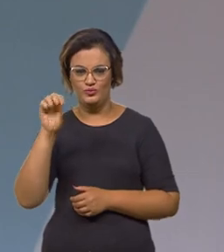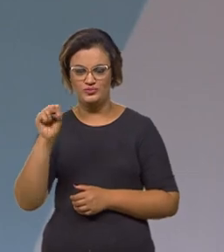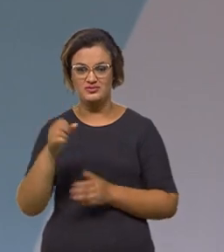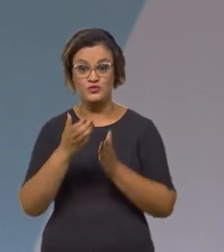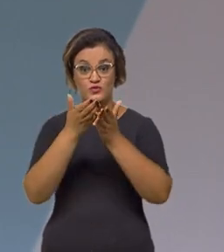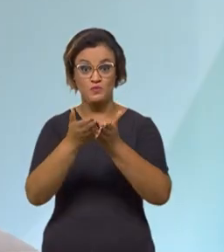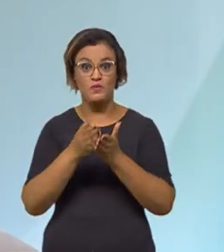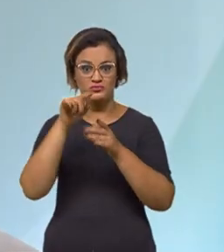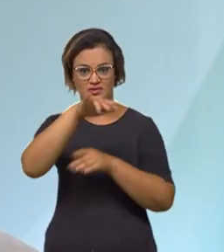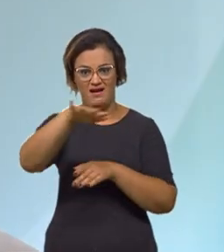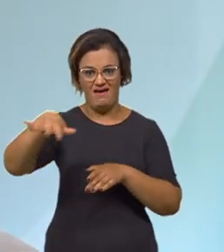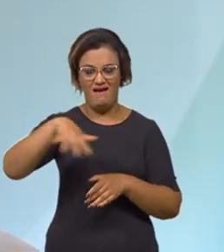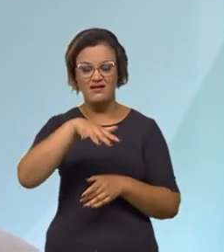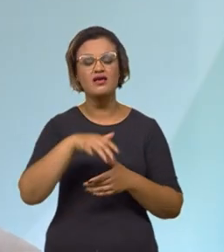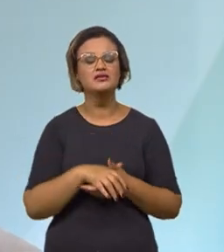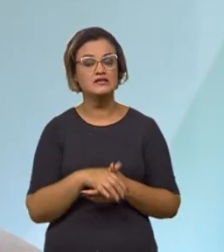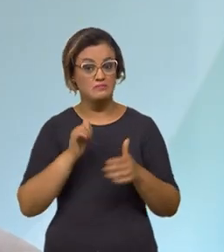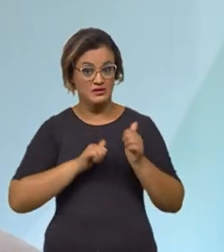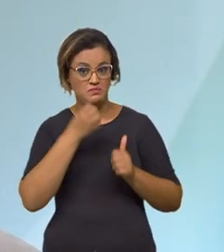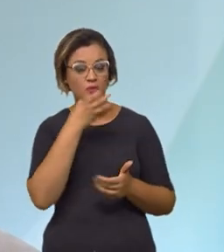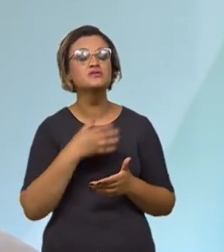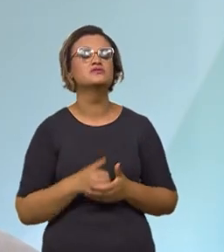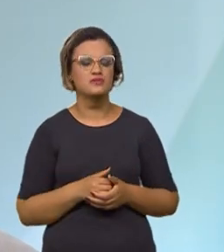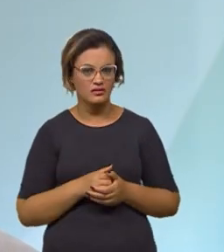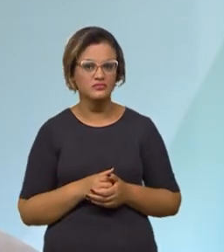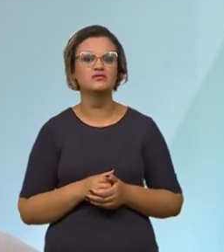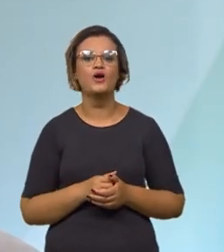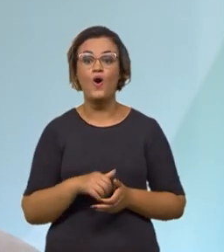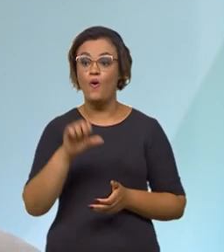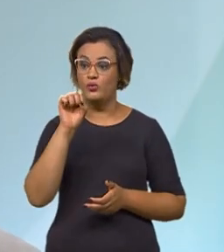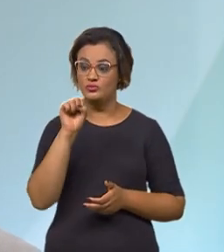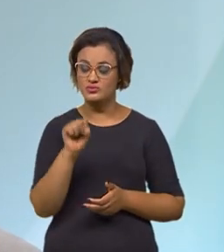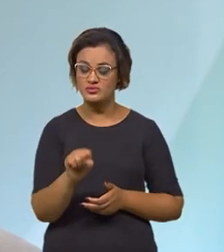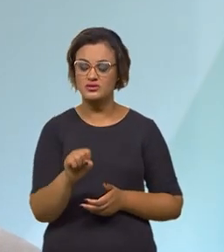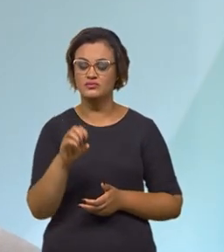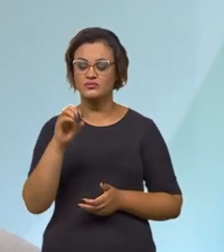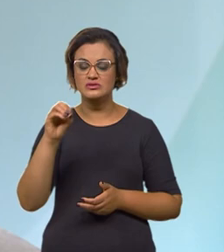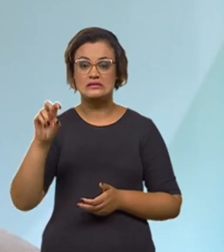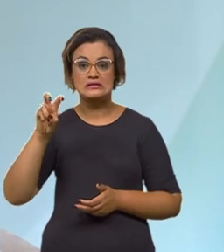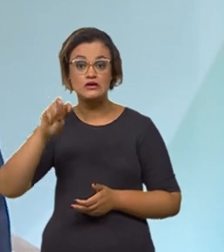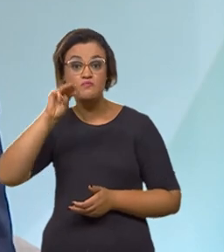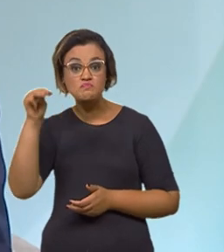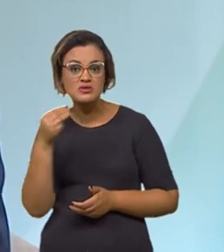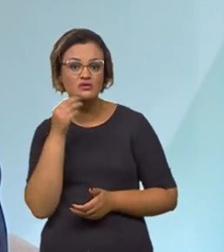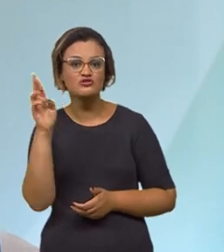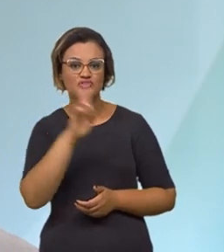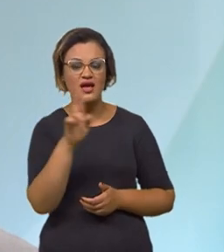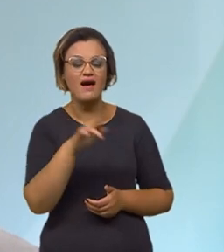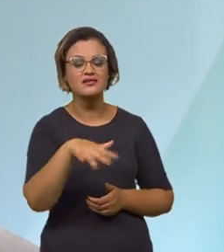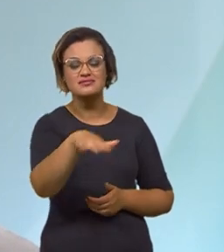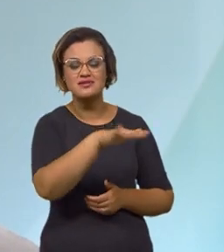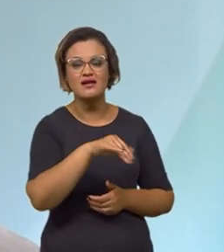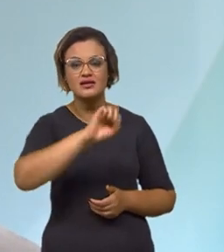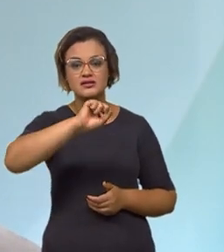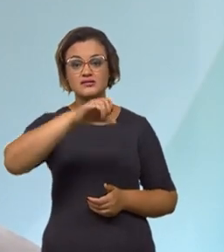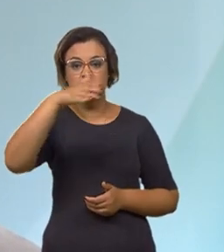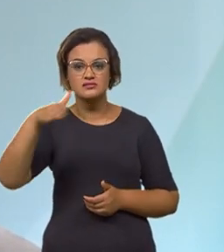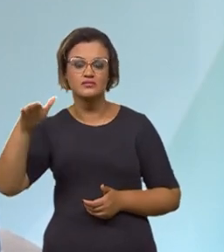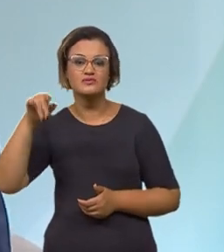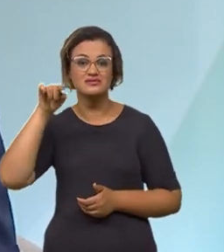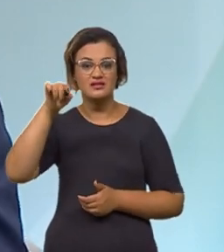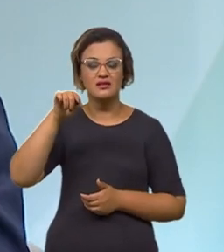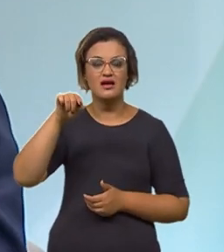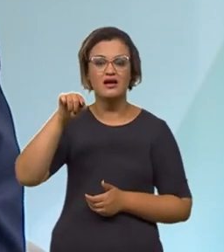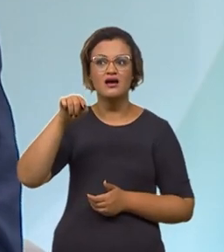Ótimas expectativas. Nós estamos falando aí de 850 milhões de reais de investimento no Porto de Santos, que é o maior